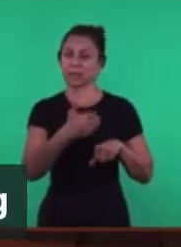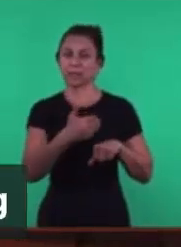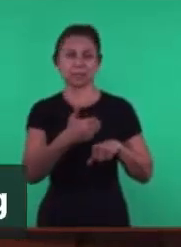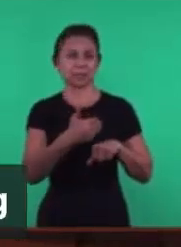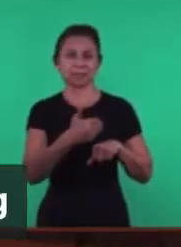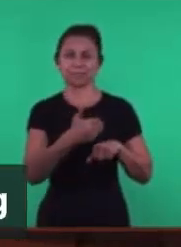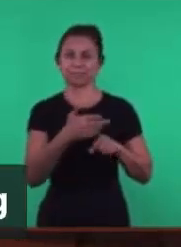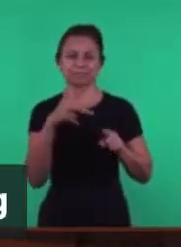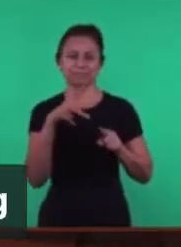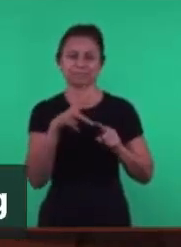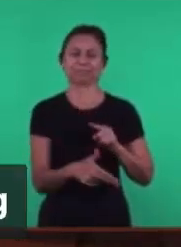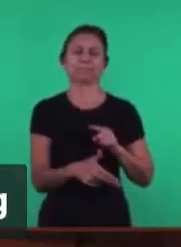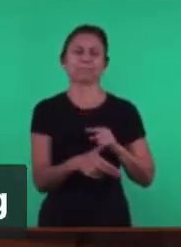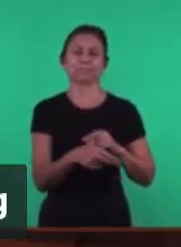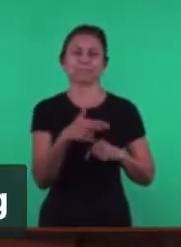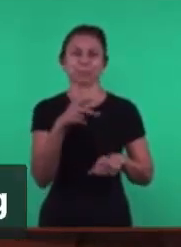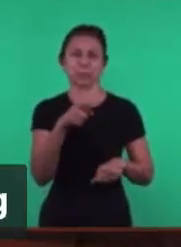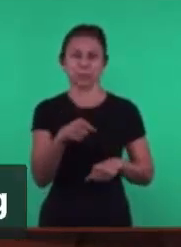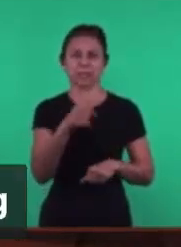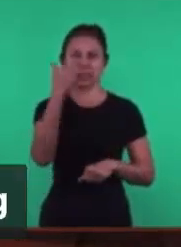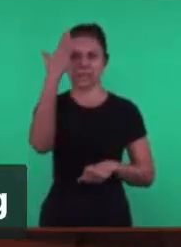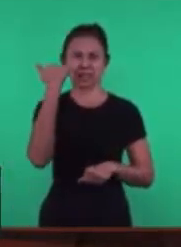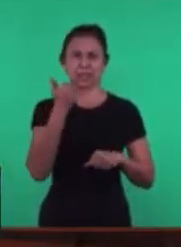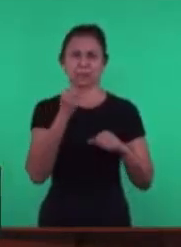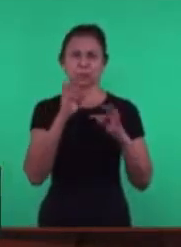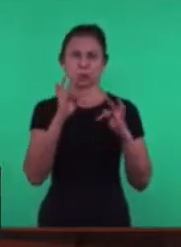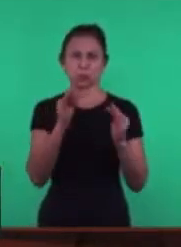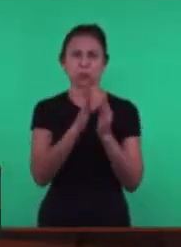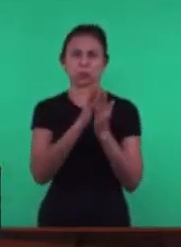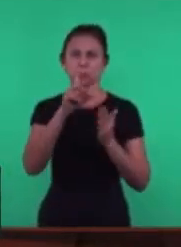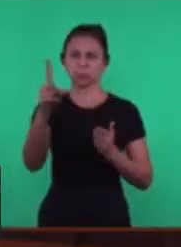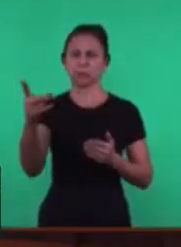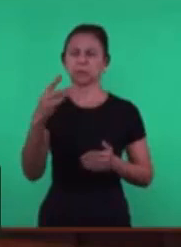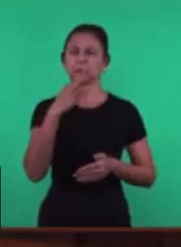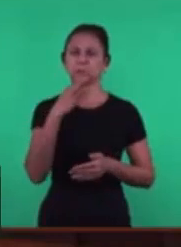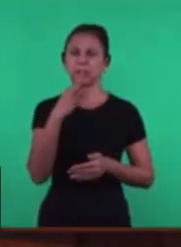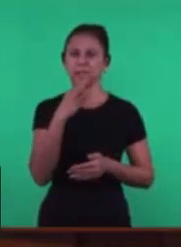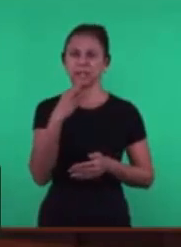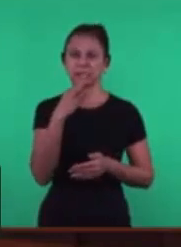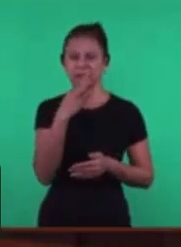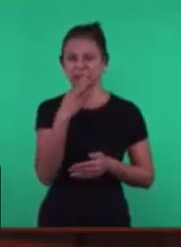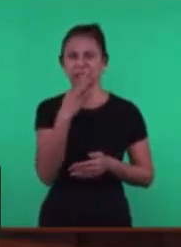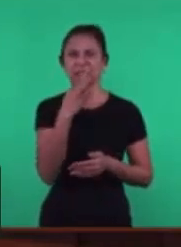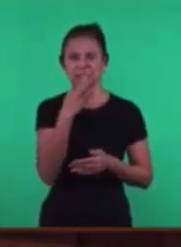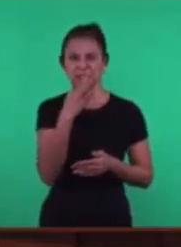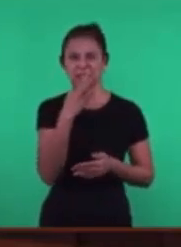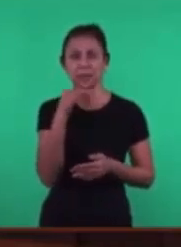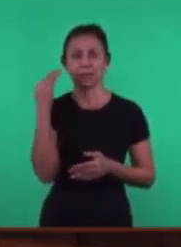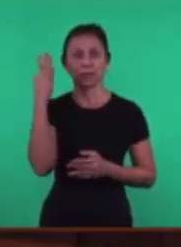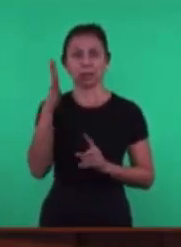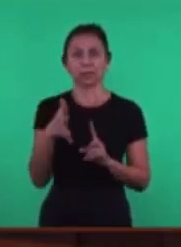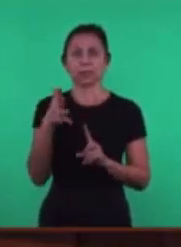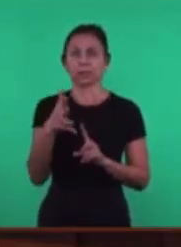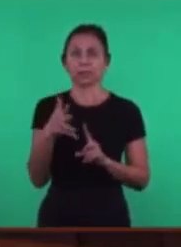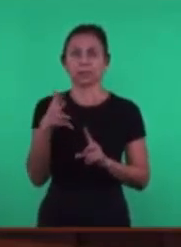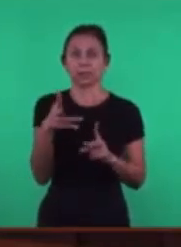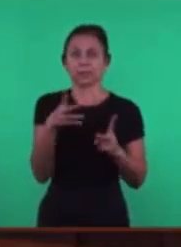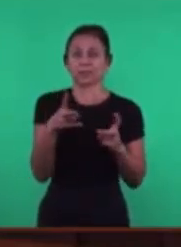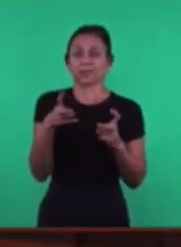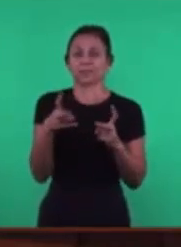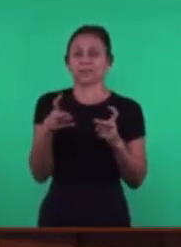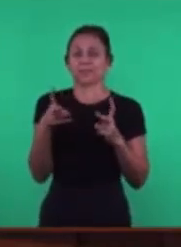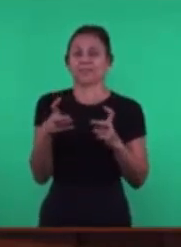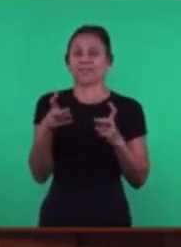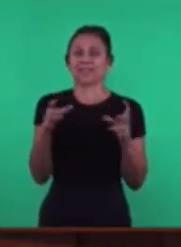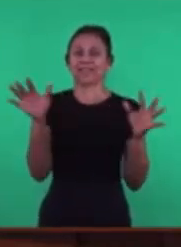solo É batido Ele conhece Bíblia Sabe de tudo Ele quer Cada dia Ouvir mais Mensagem Todo dia A felicidade